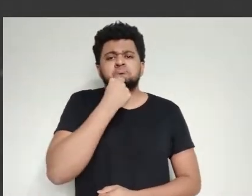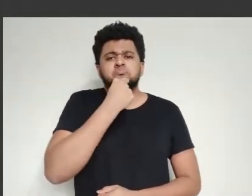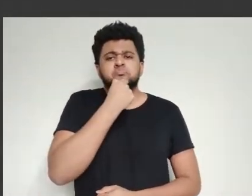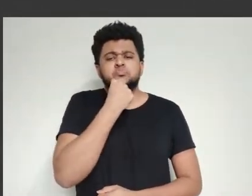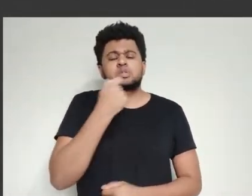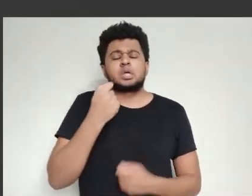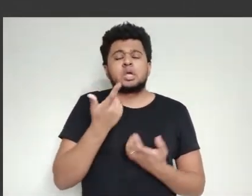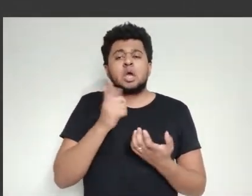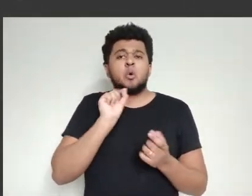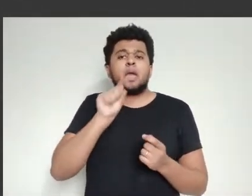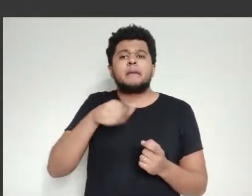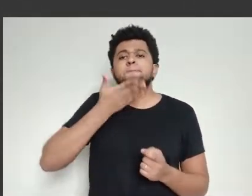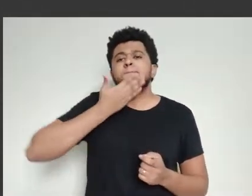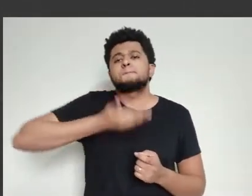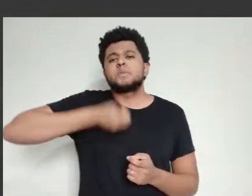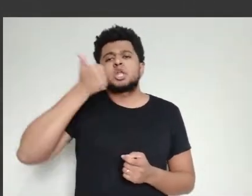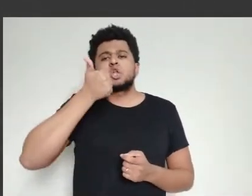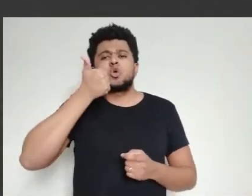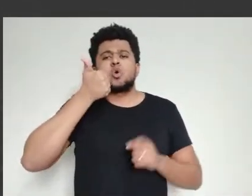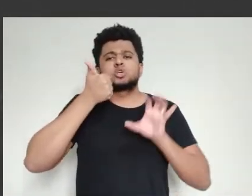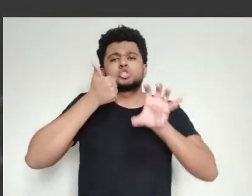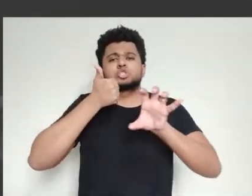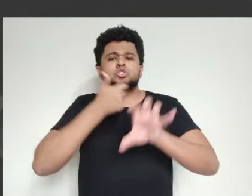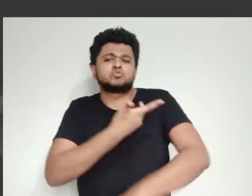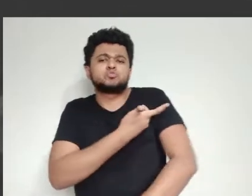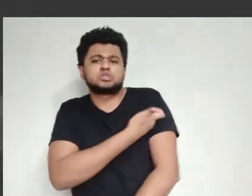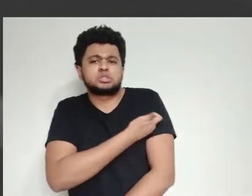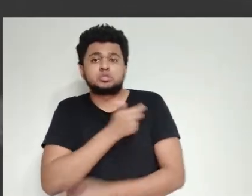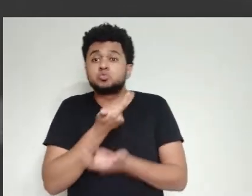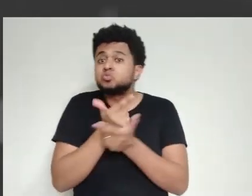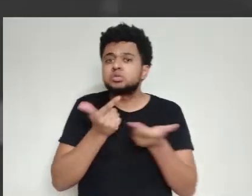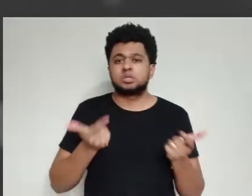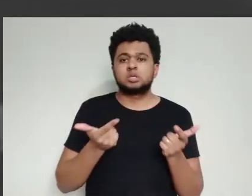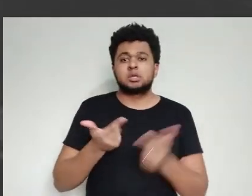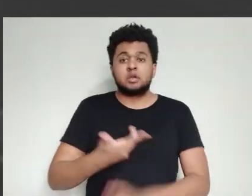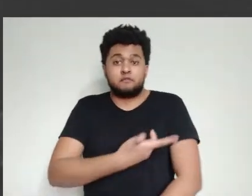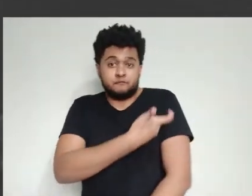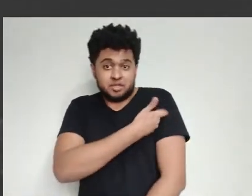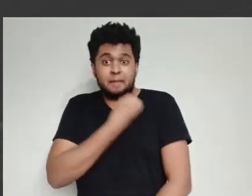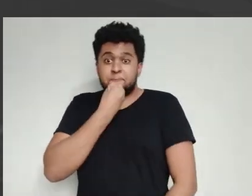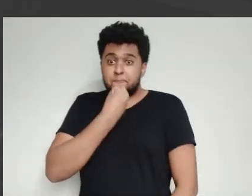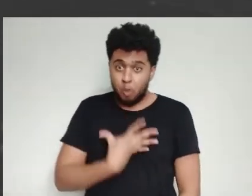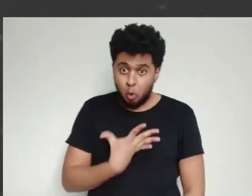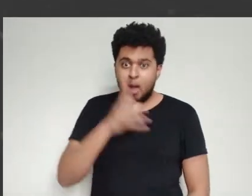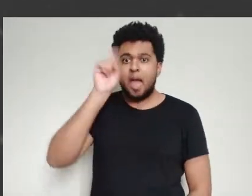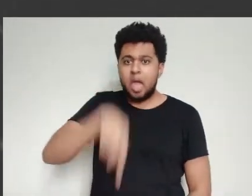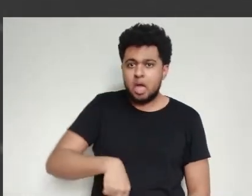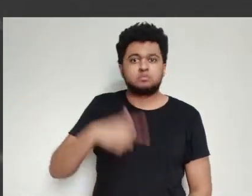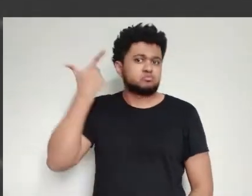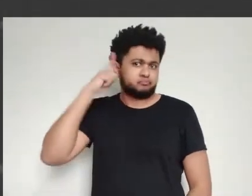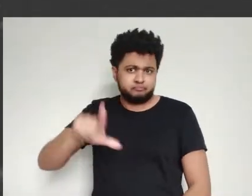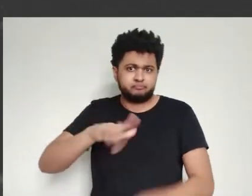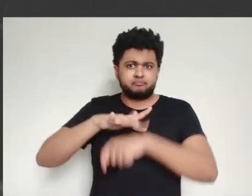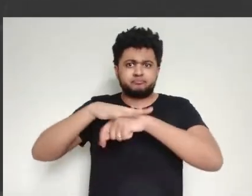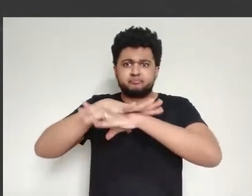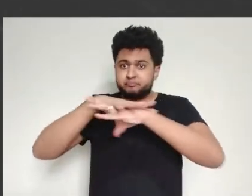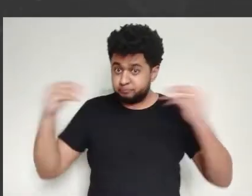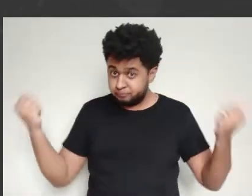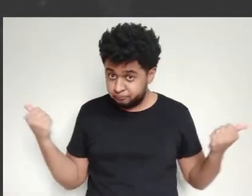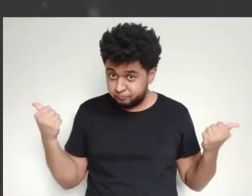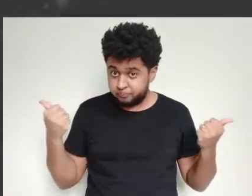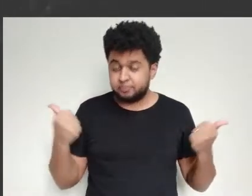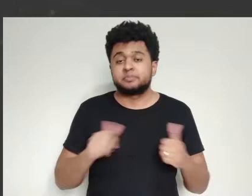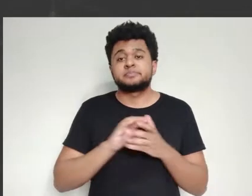o próprio organismo da pessoa seja uma fábrica de produção de proteínas virais. Então, existem várias